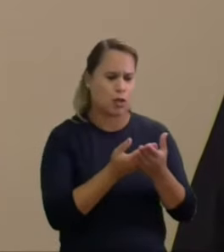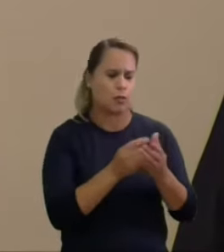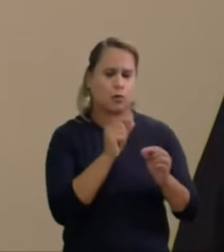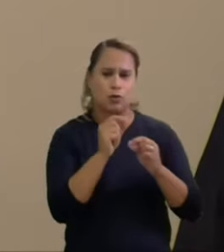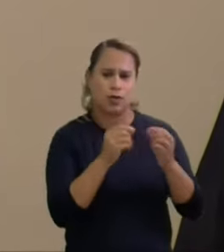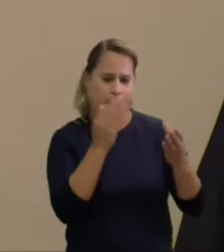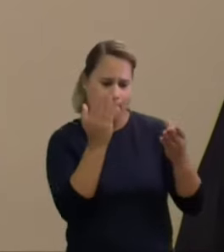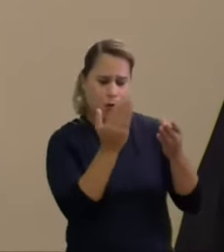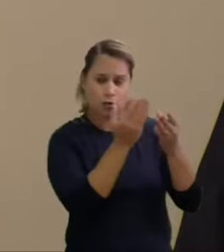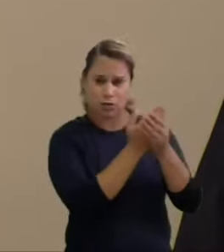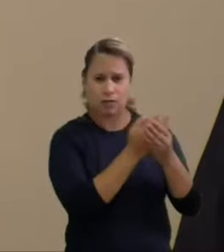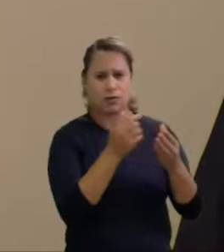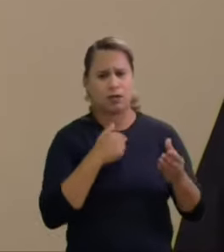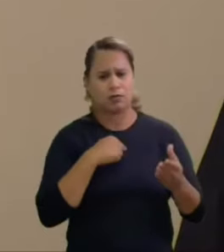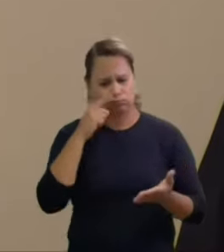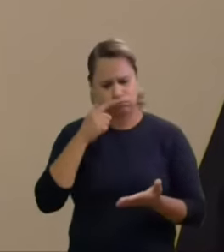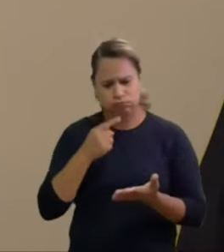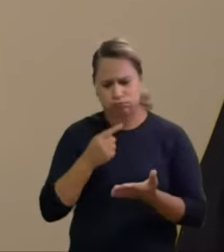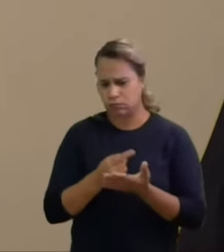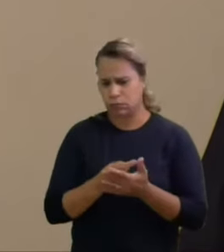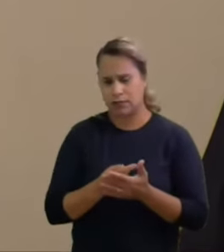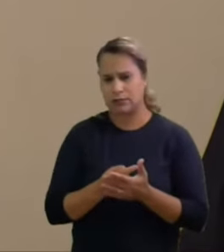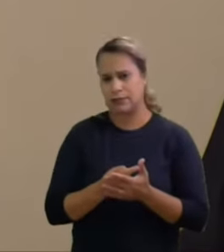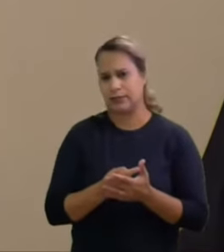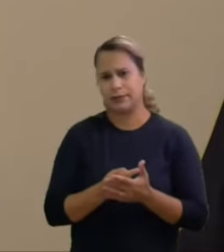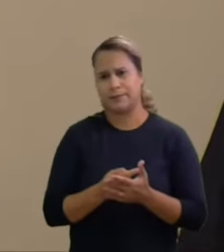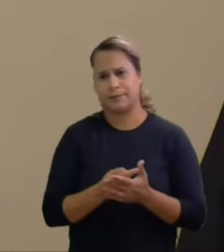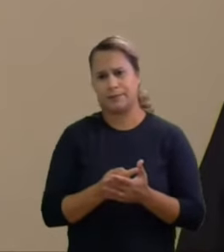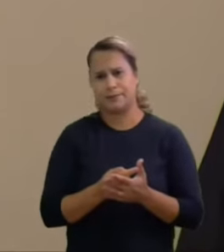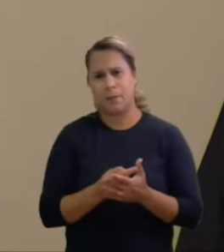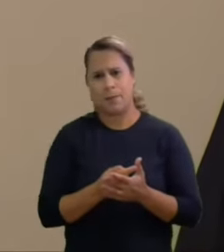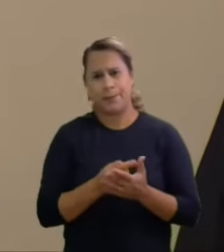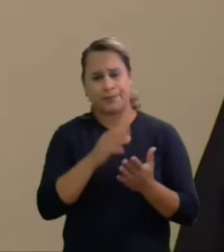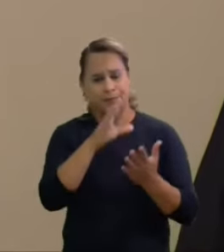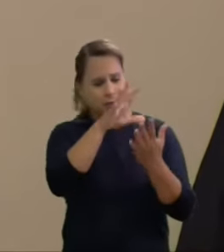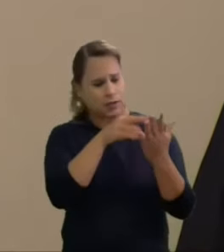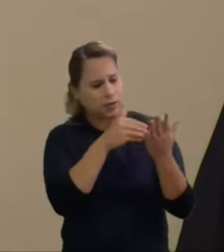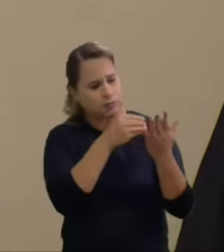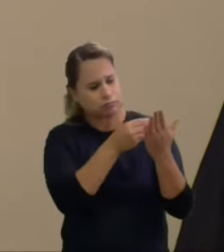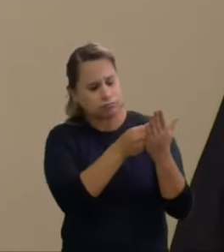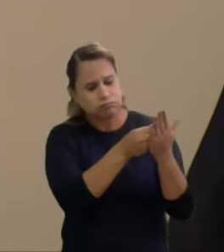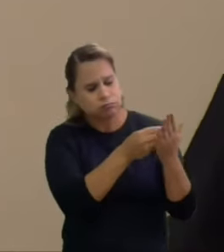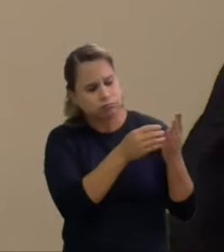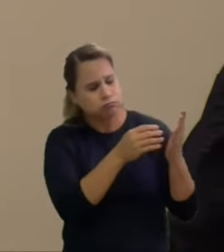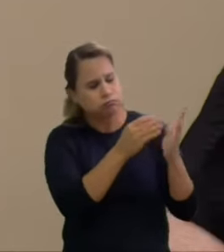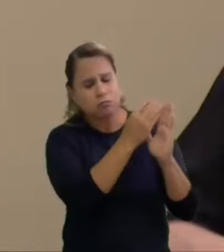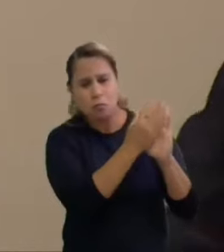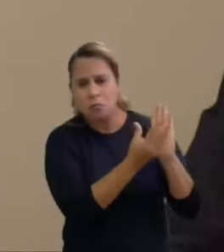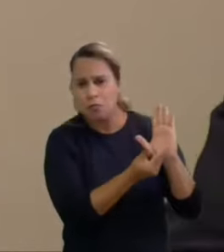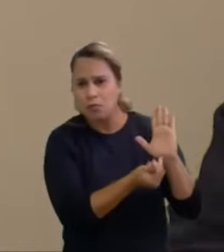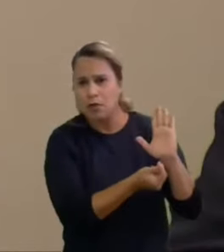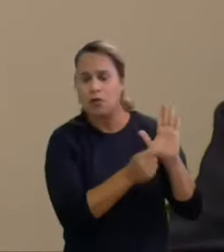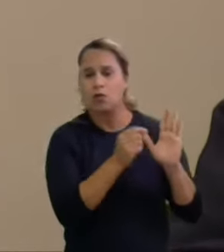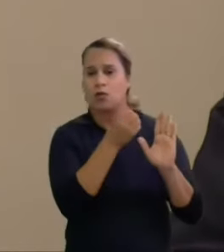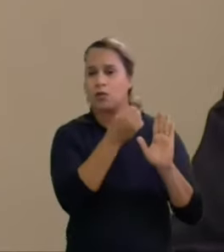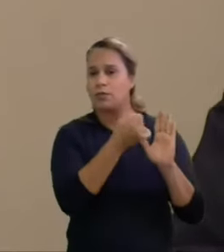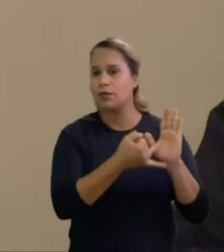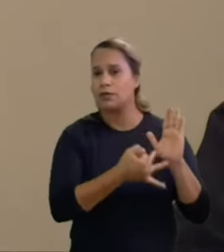claro que sem embargo de rever alguns posicionamentos depois de ouvir o voto do doutor Júlio Jacob